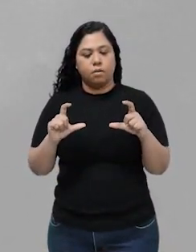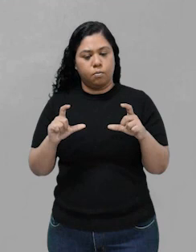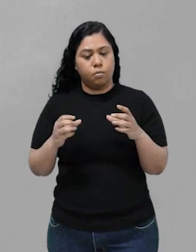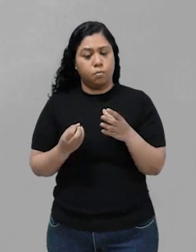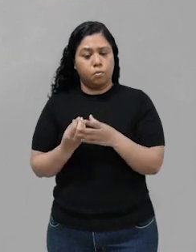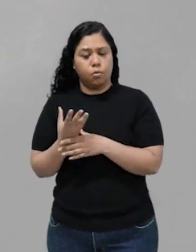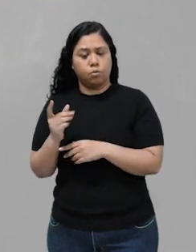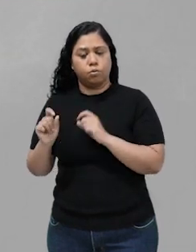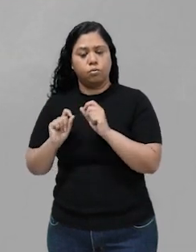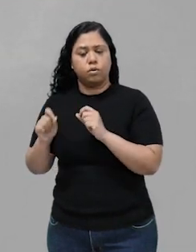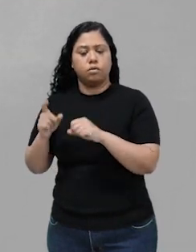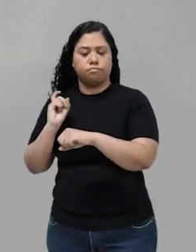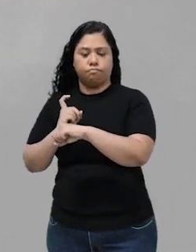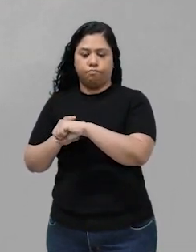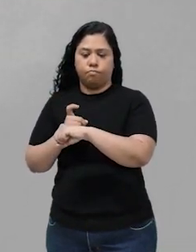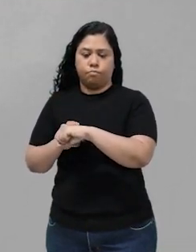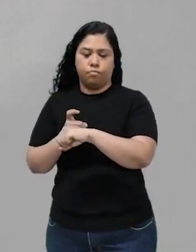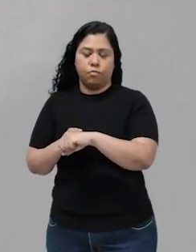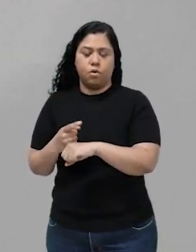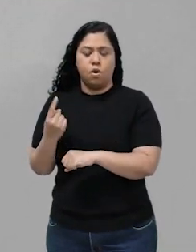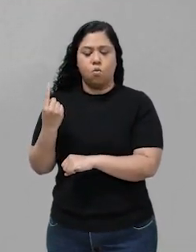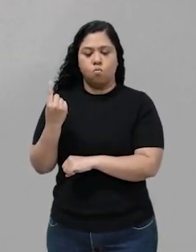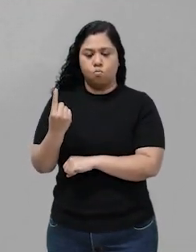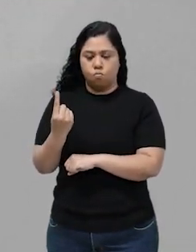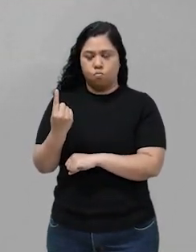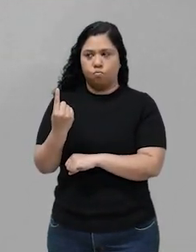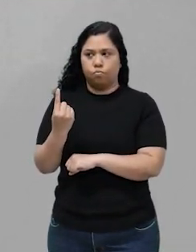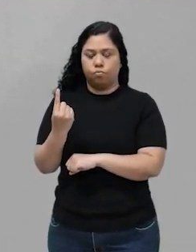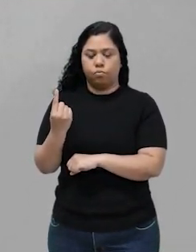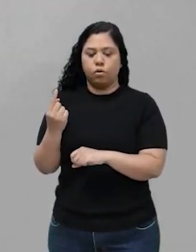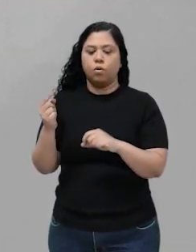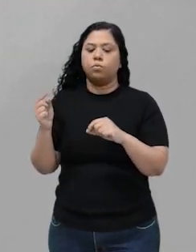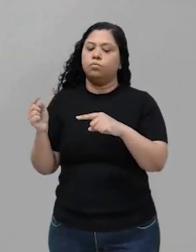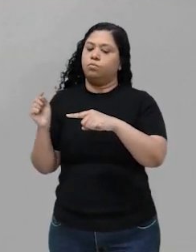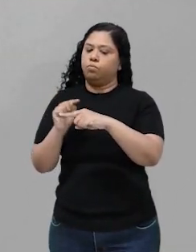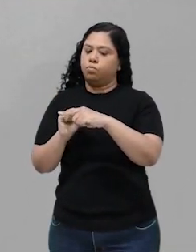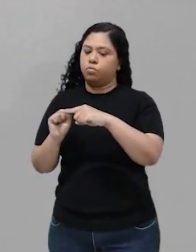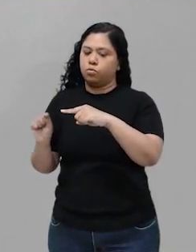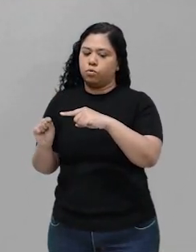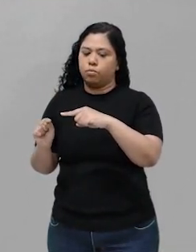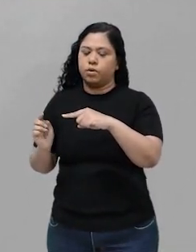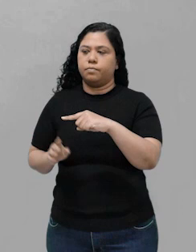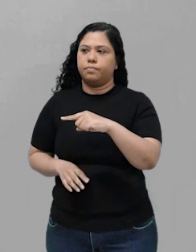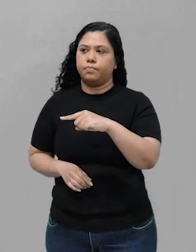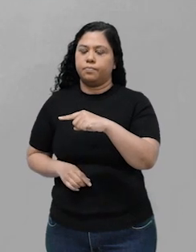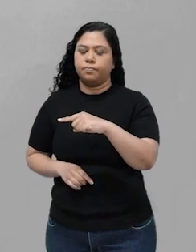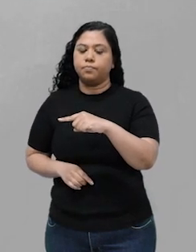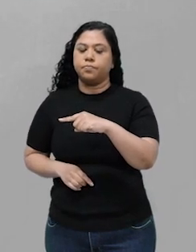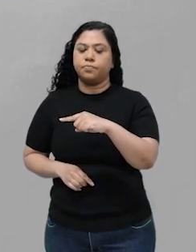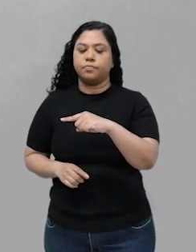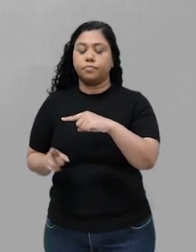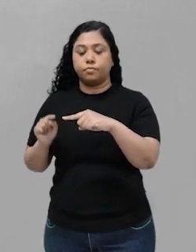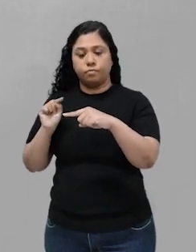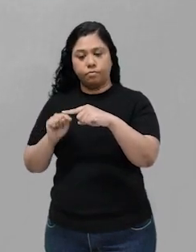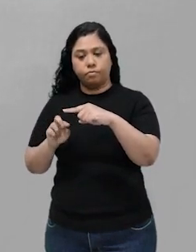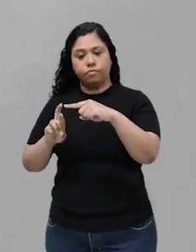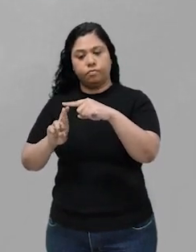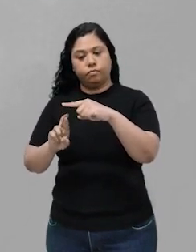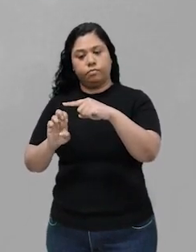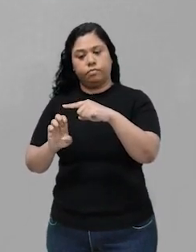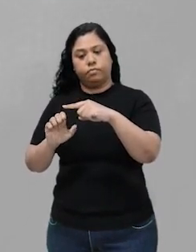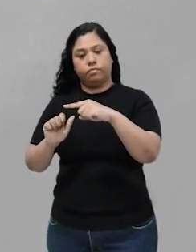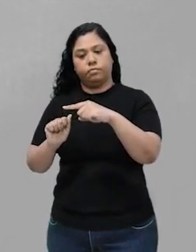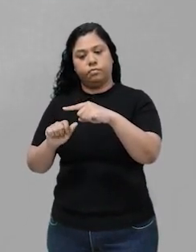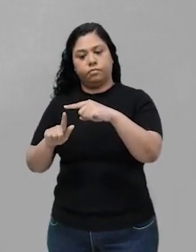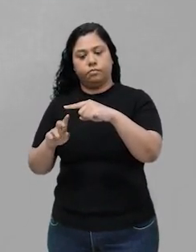sólido. Então, vai ficar apenas o número 1. 1 sobre reagentes. Nos reagentes, eu já vou